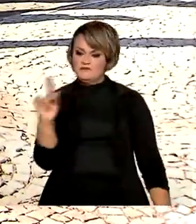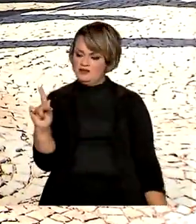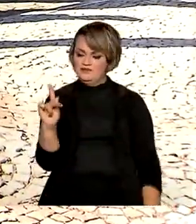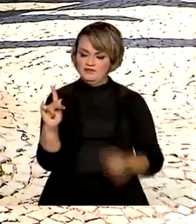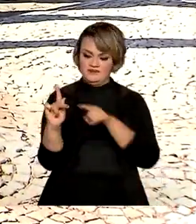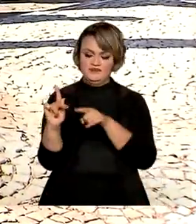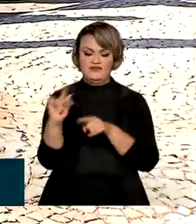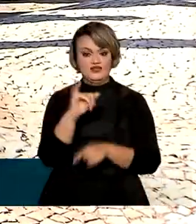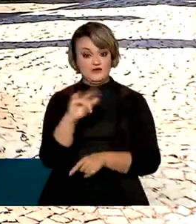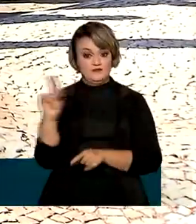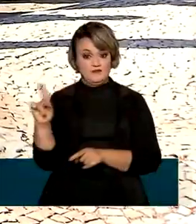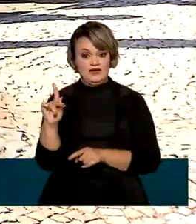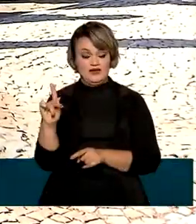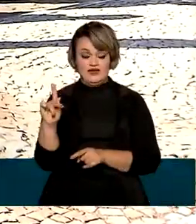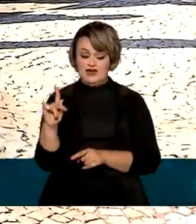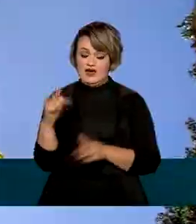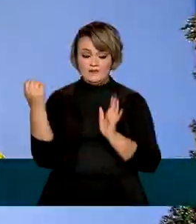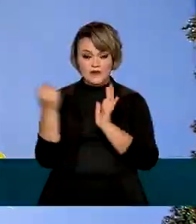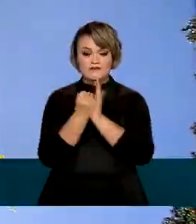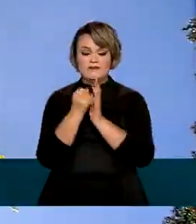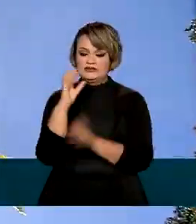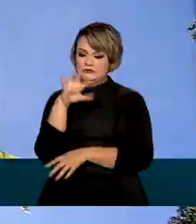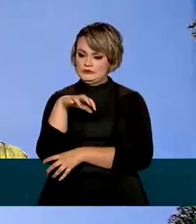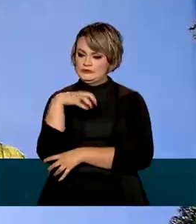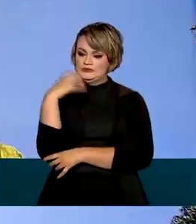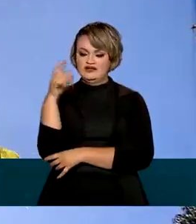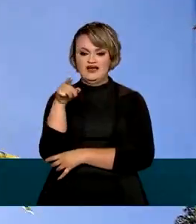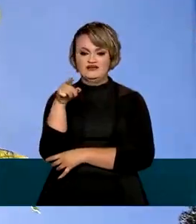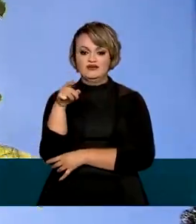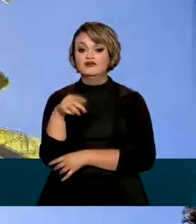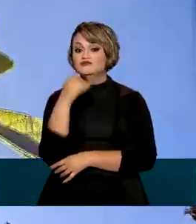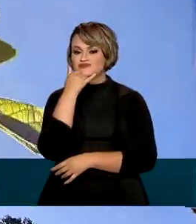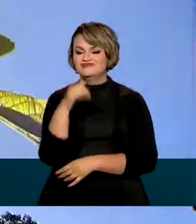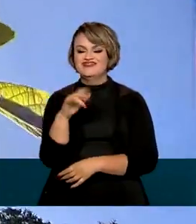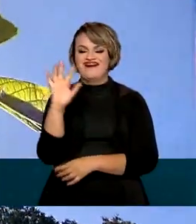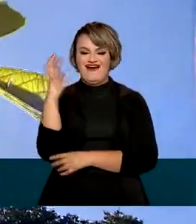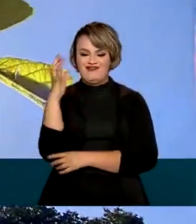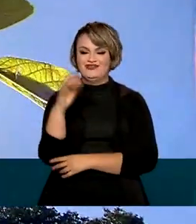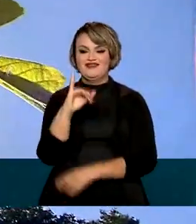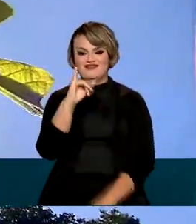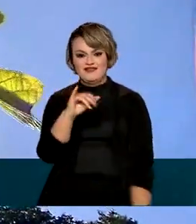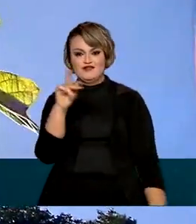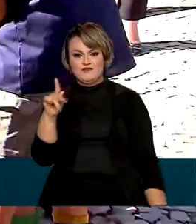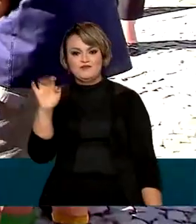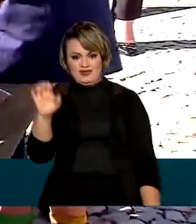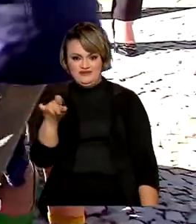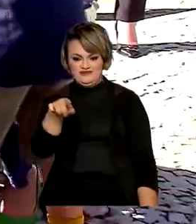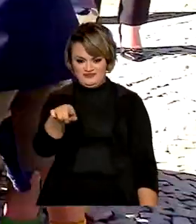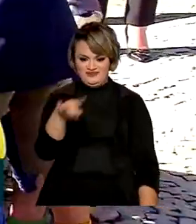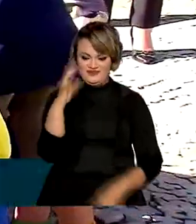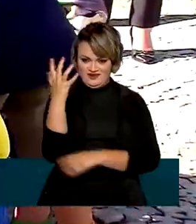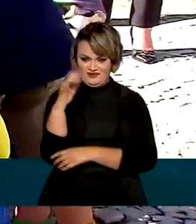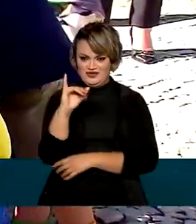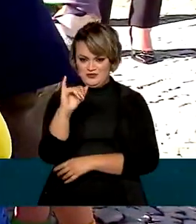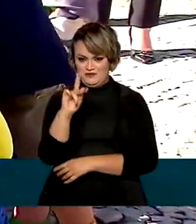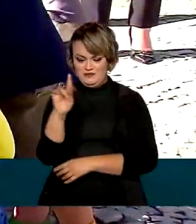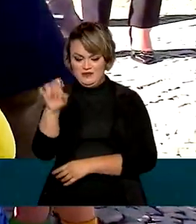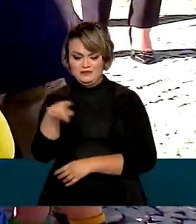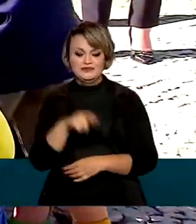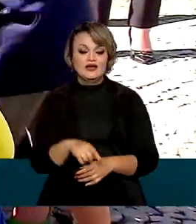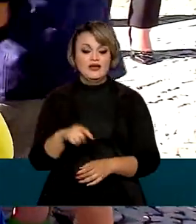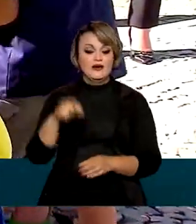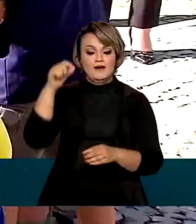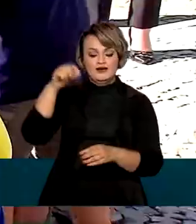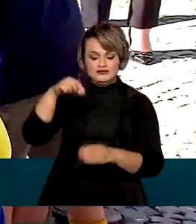um dos símbolos do Cerrado e de Brasília, foi escolhido no projeto de replantio do Palácio do Planalto. Na área, foram